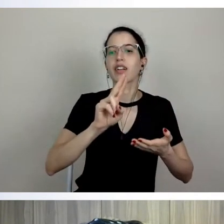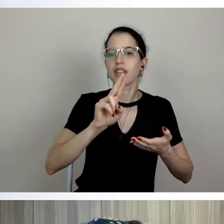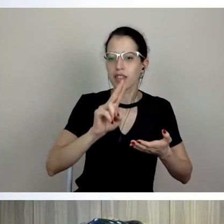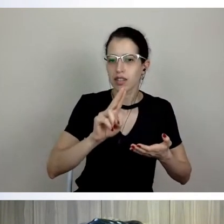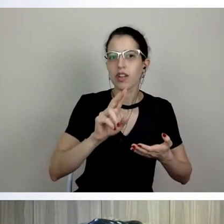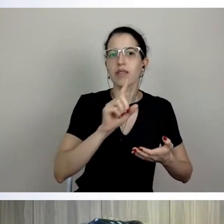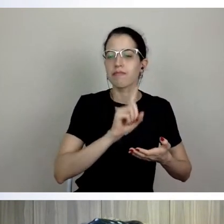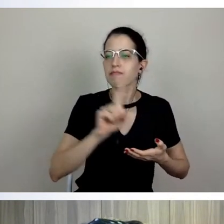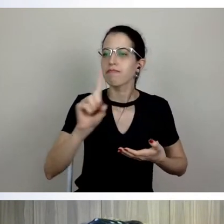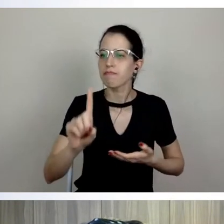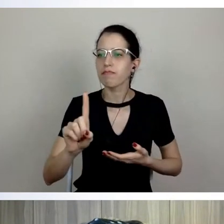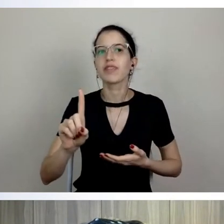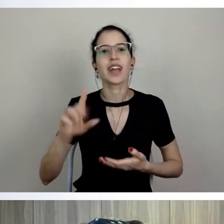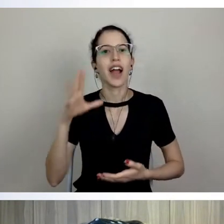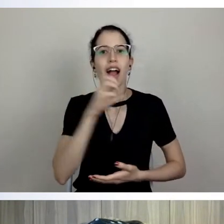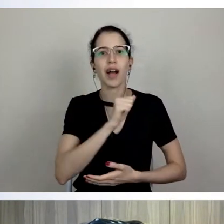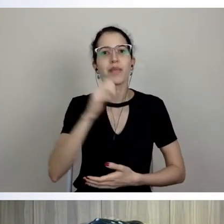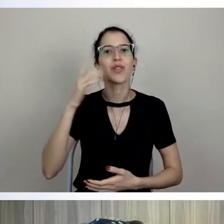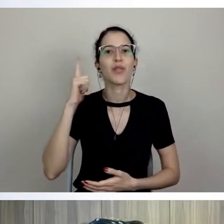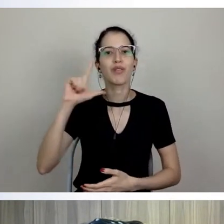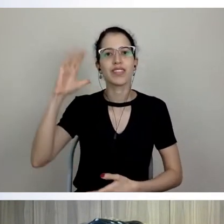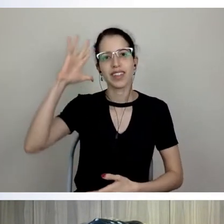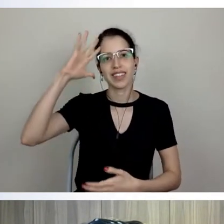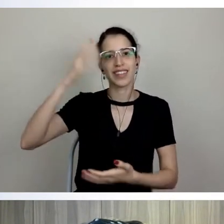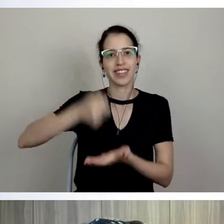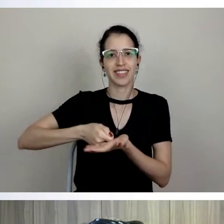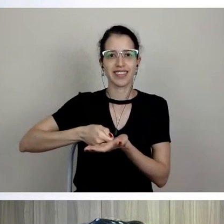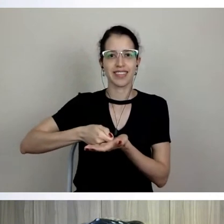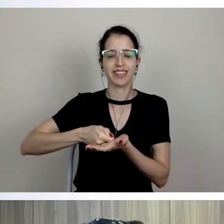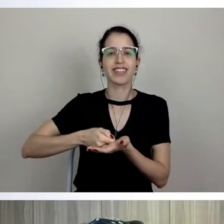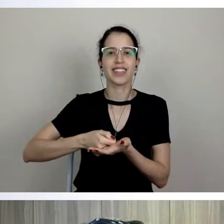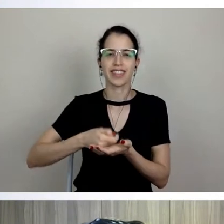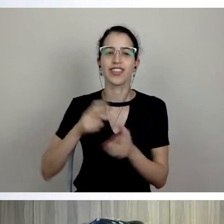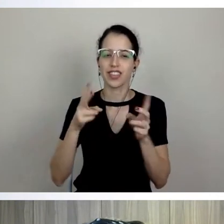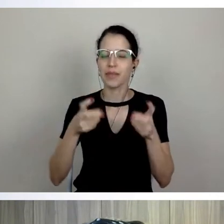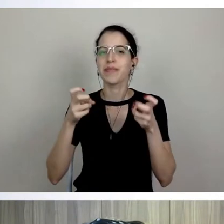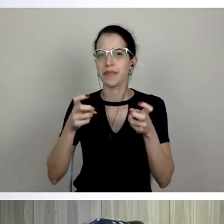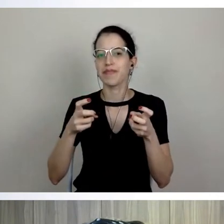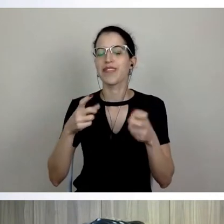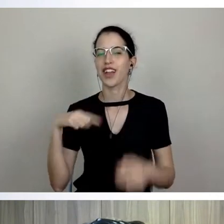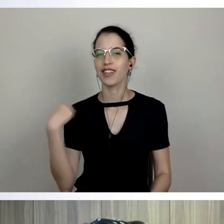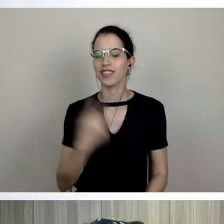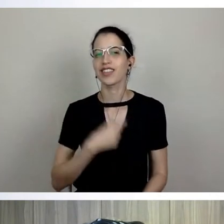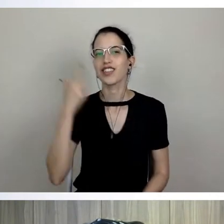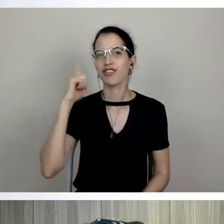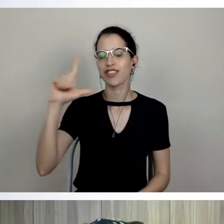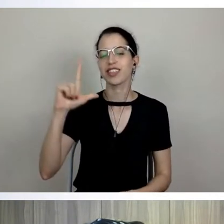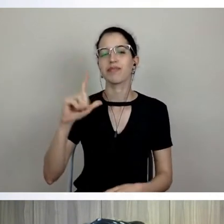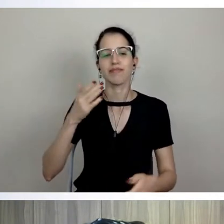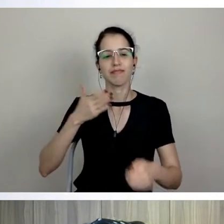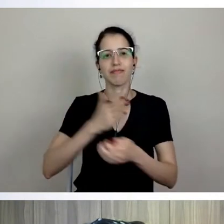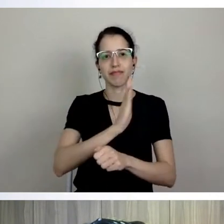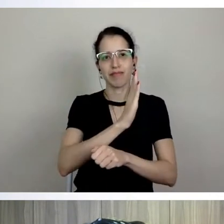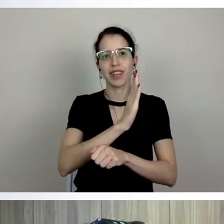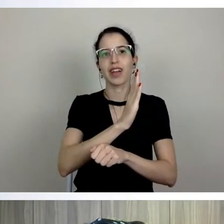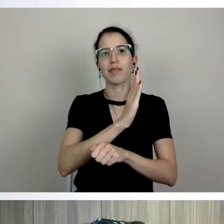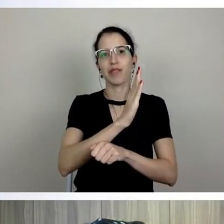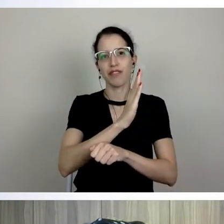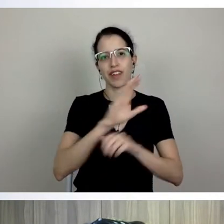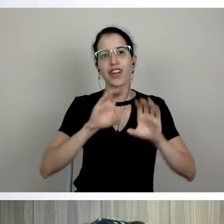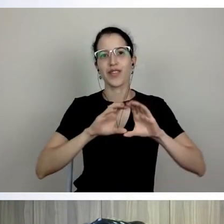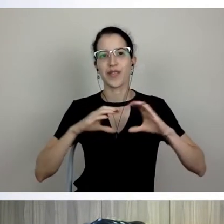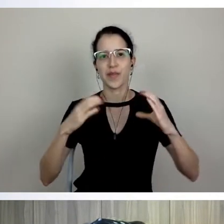decisão e de composição, e isso já se viu, nós conseguimos aprovar o comitê, nós já tiramos uma primeira pontaria